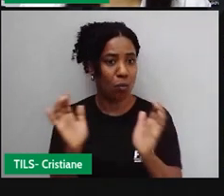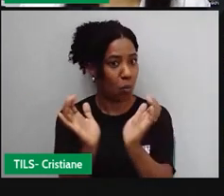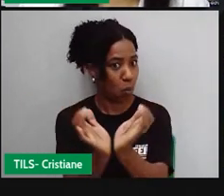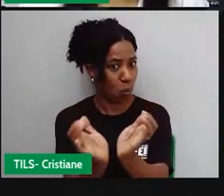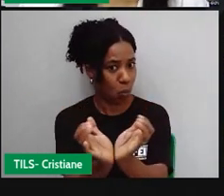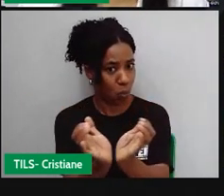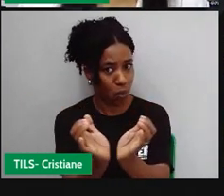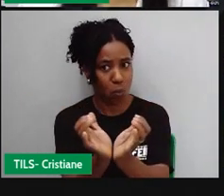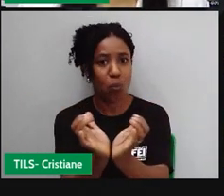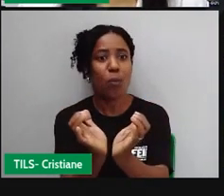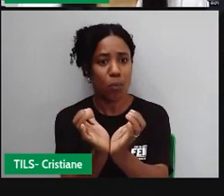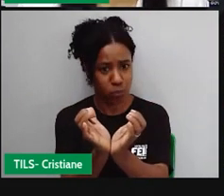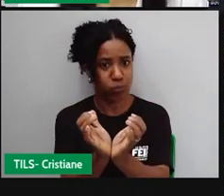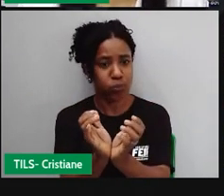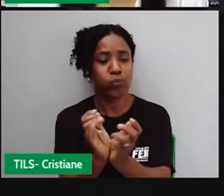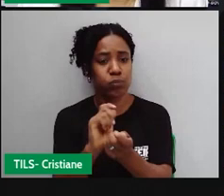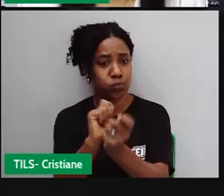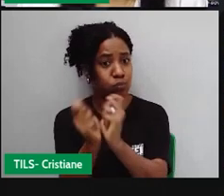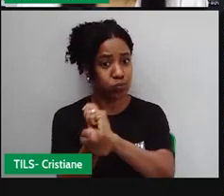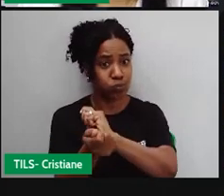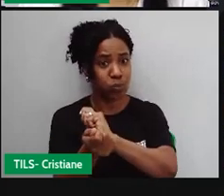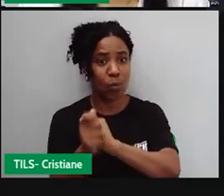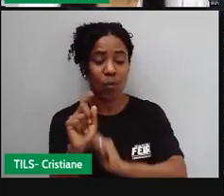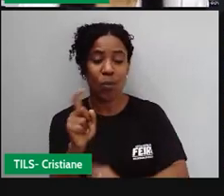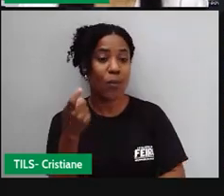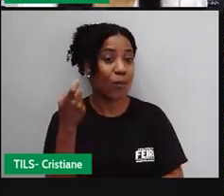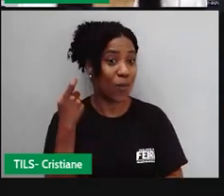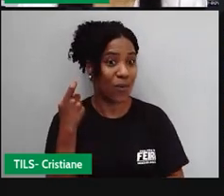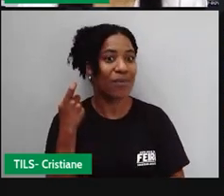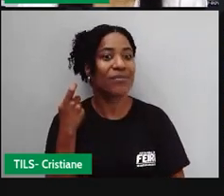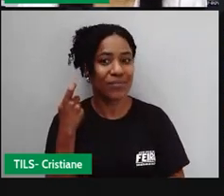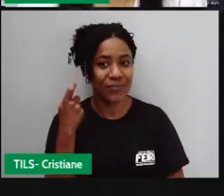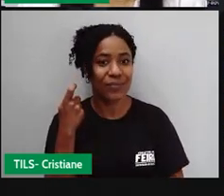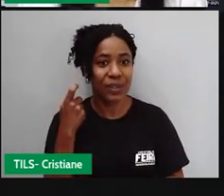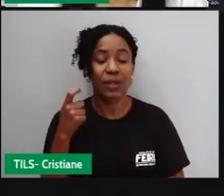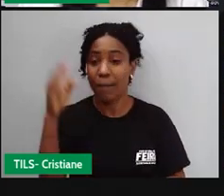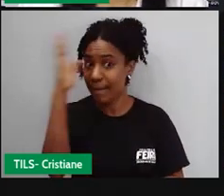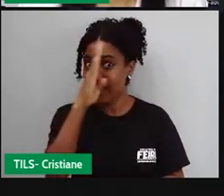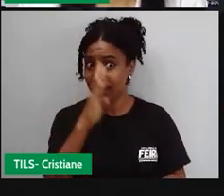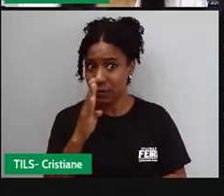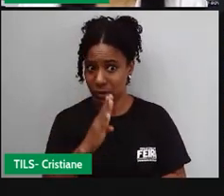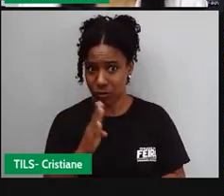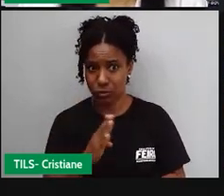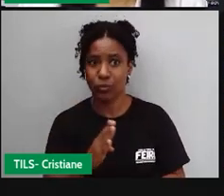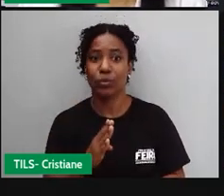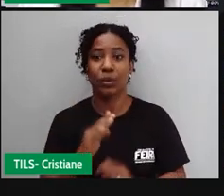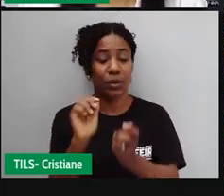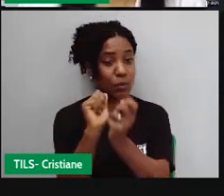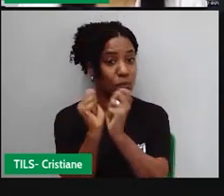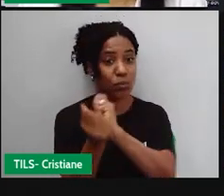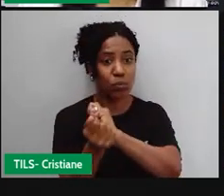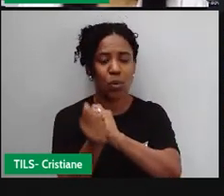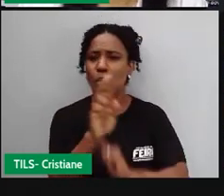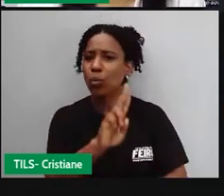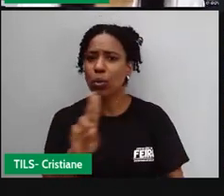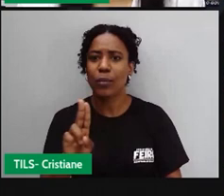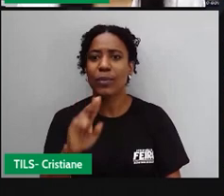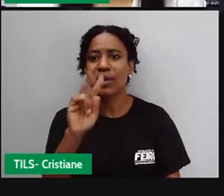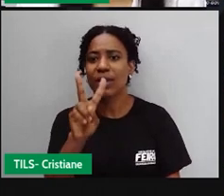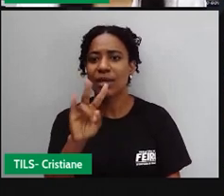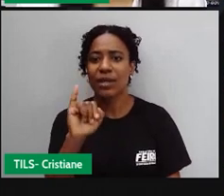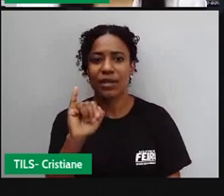quilombola. Essa é uma das comunidades quilombolas que existem no Brasil, né? Quilombo e Vaporunduva.